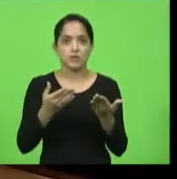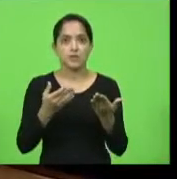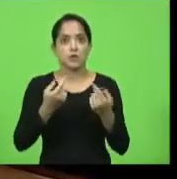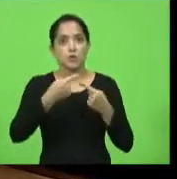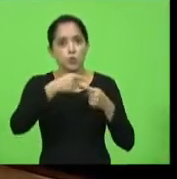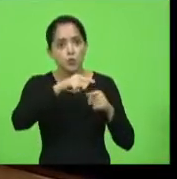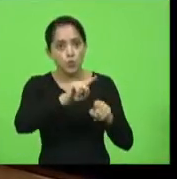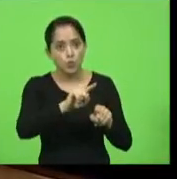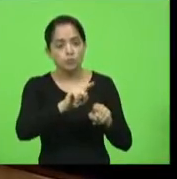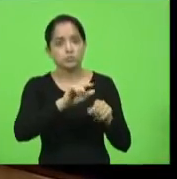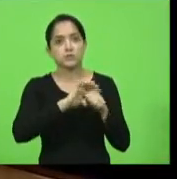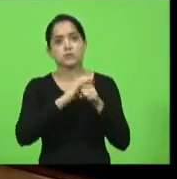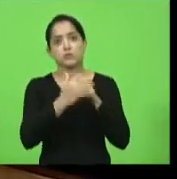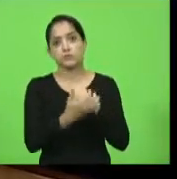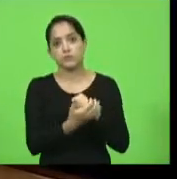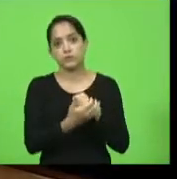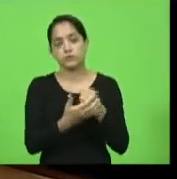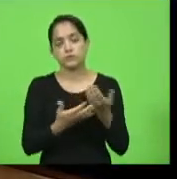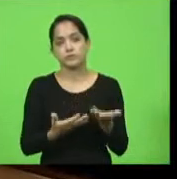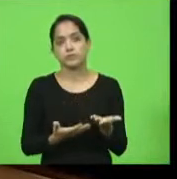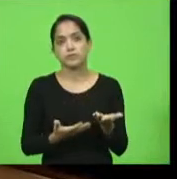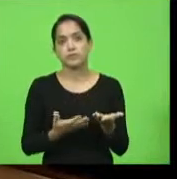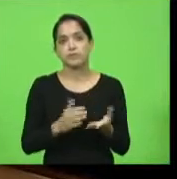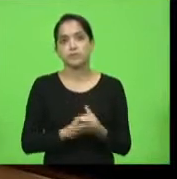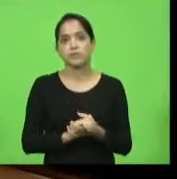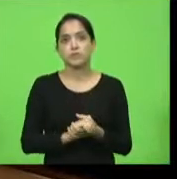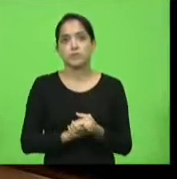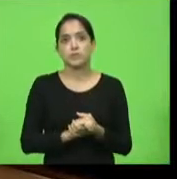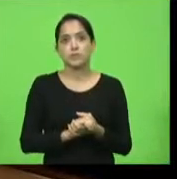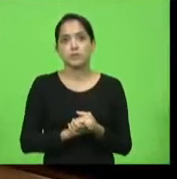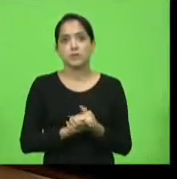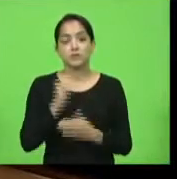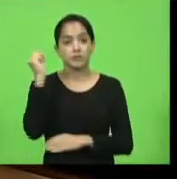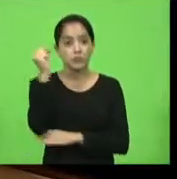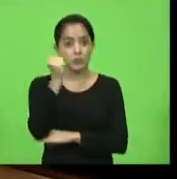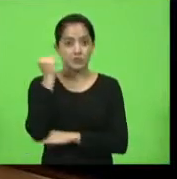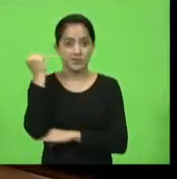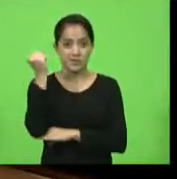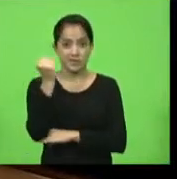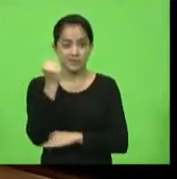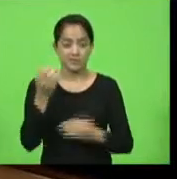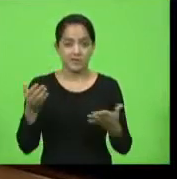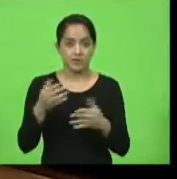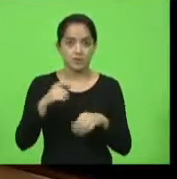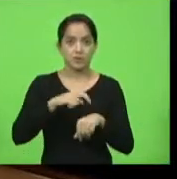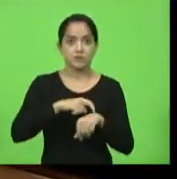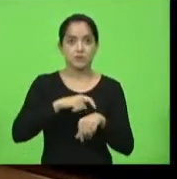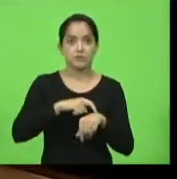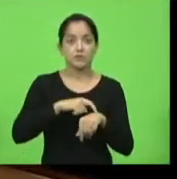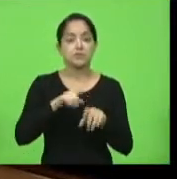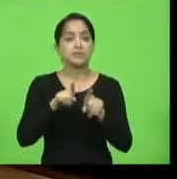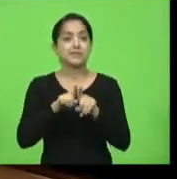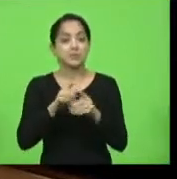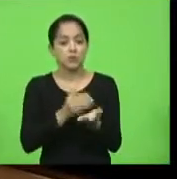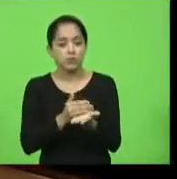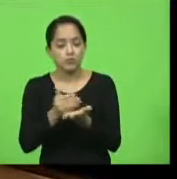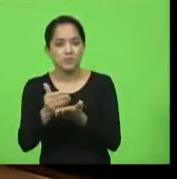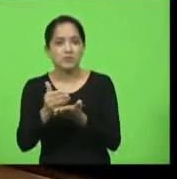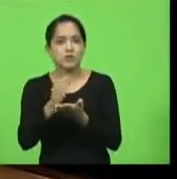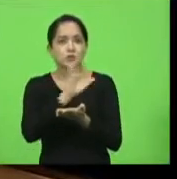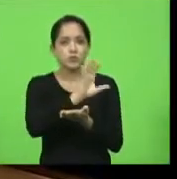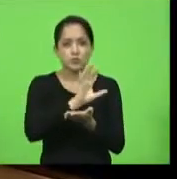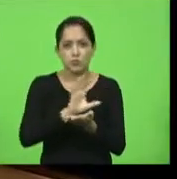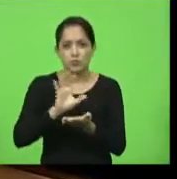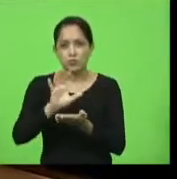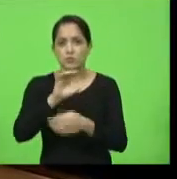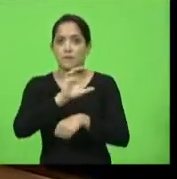Covid-19. O agravamento este, que também começa, nesse momento, deputado Berlanda, atingir todas as regiões